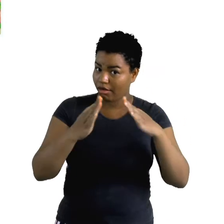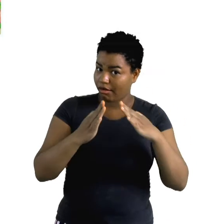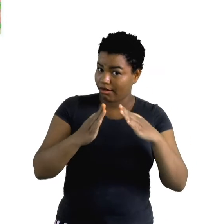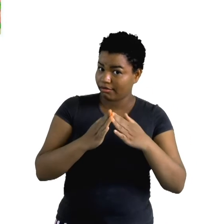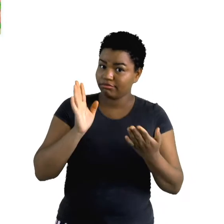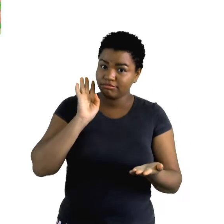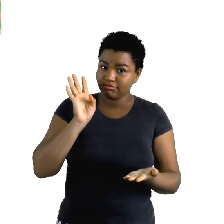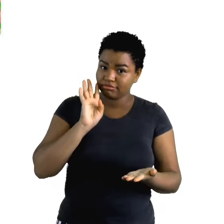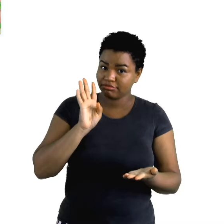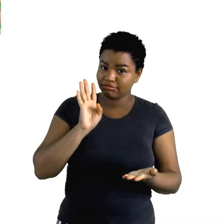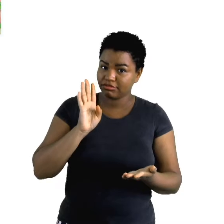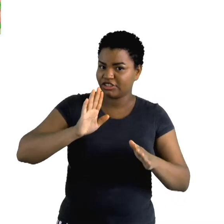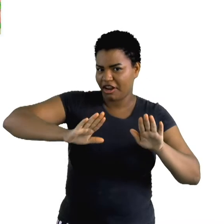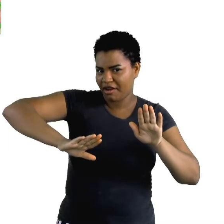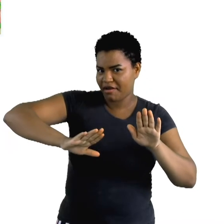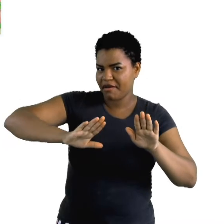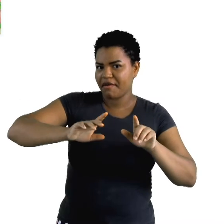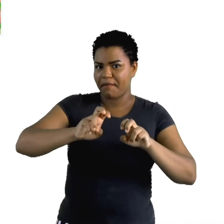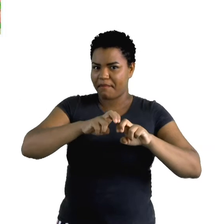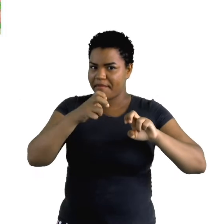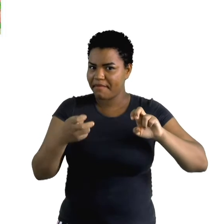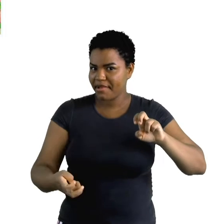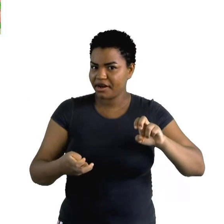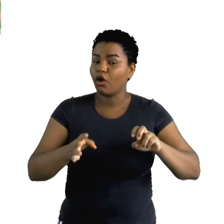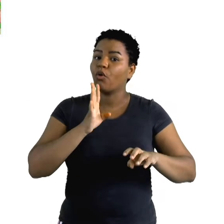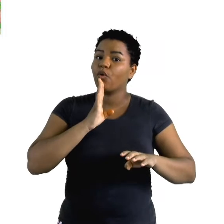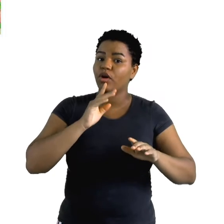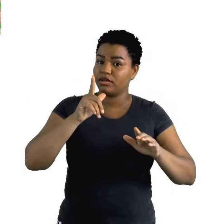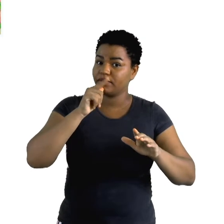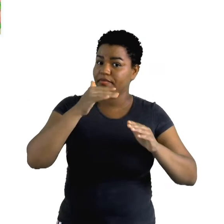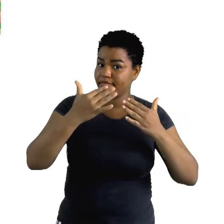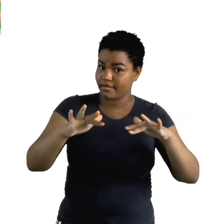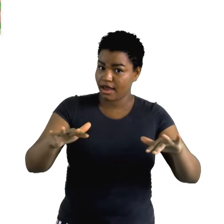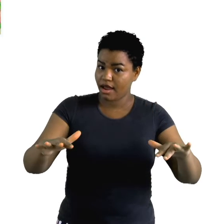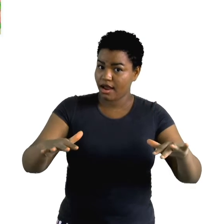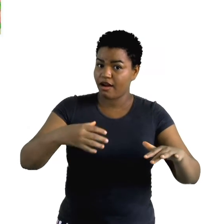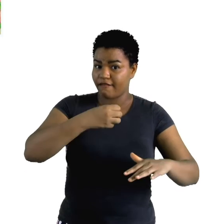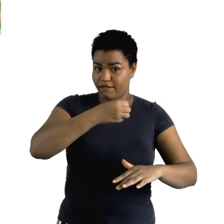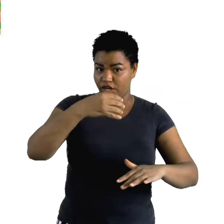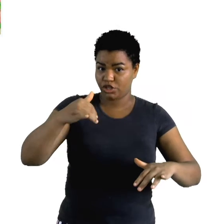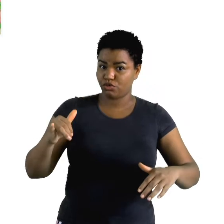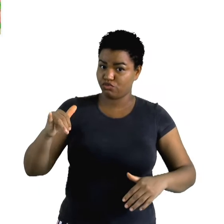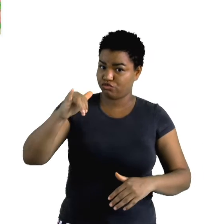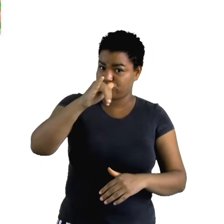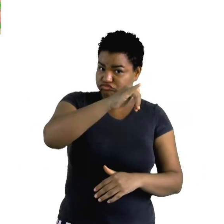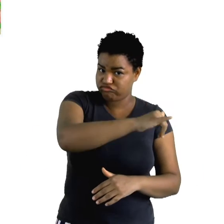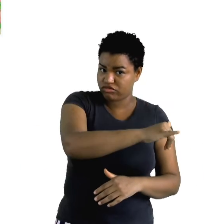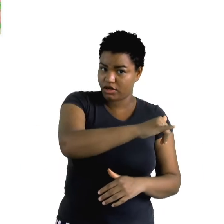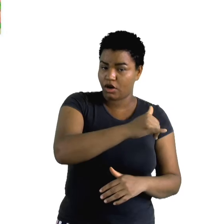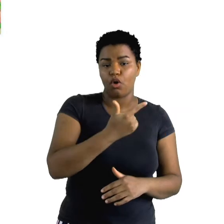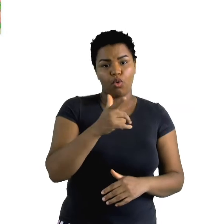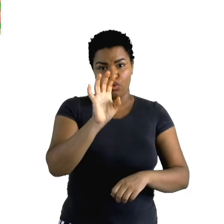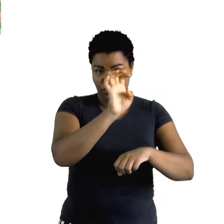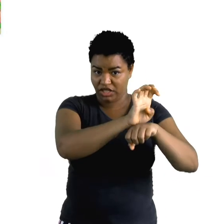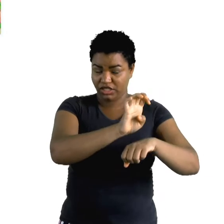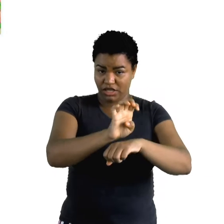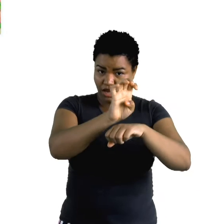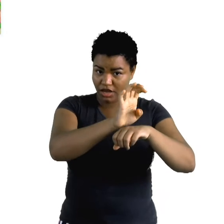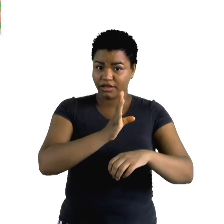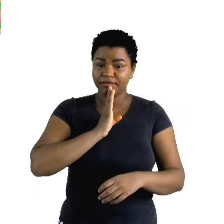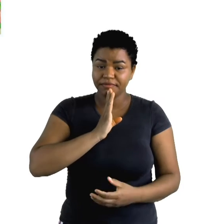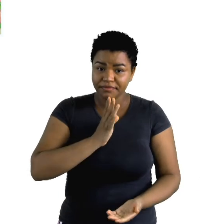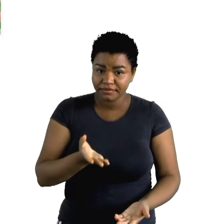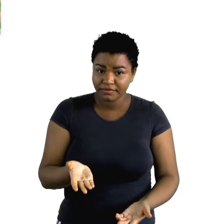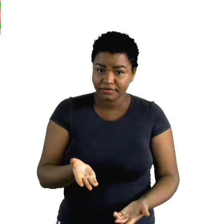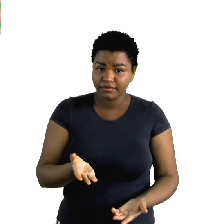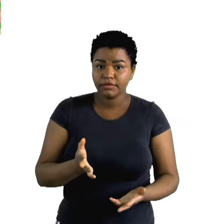Já foi em um banho de piscina? Você já conheceu o bar? Já viajou de avião? Já foi para outro estado? Isso tudo você pode